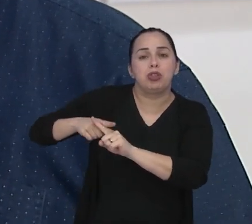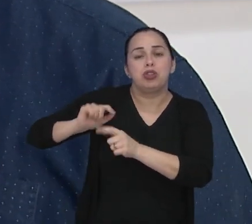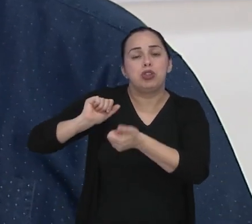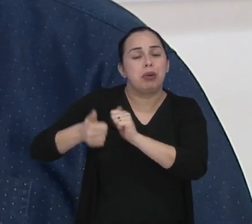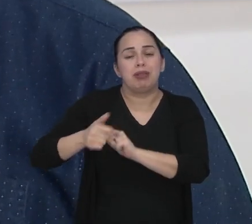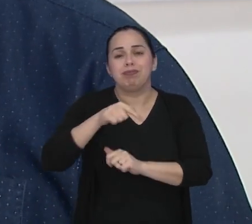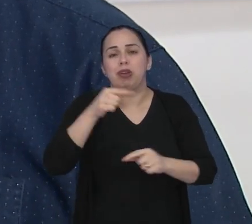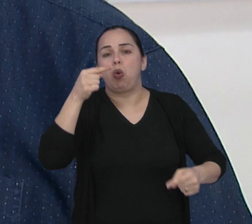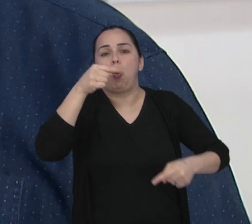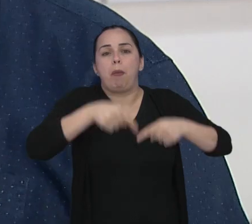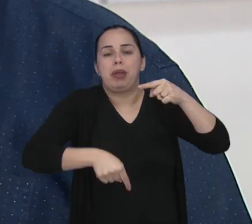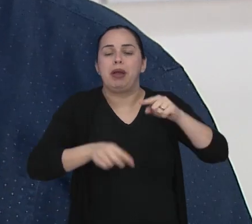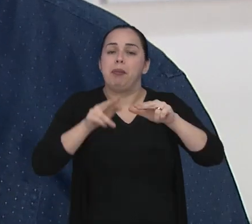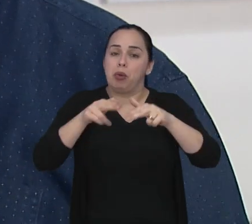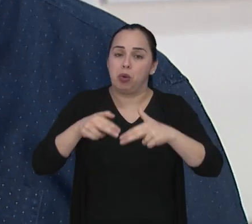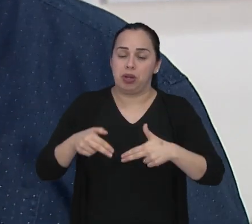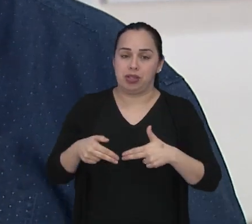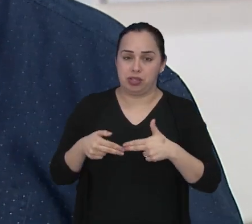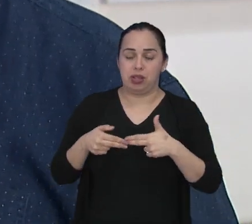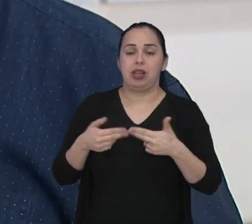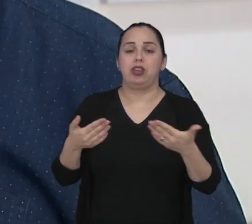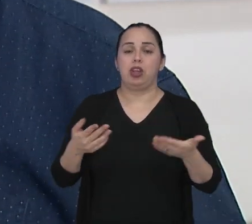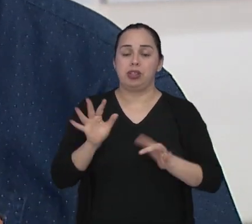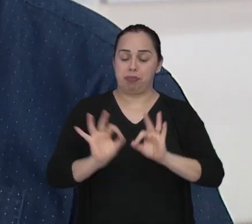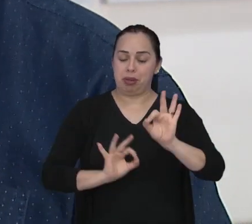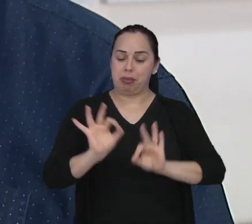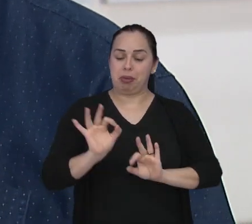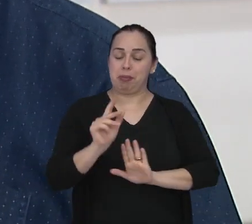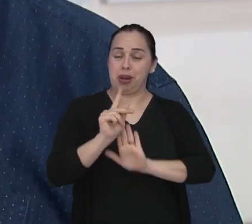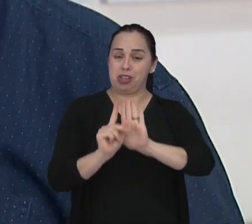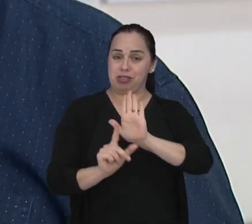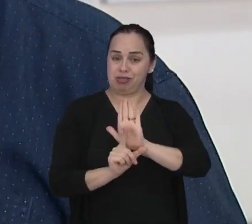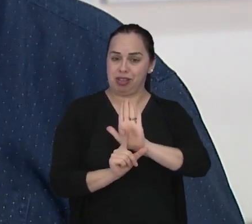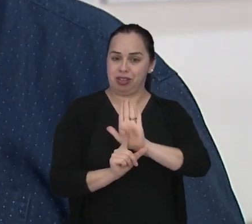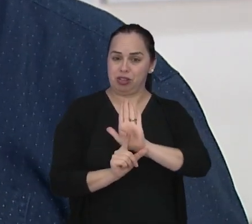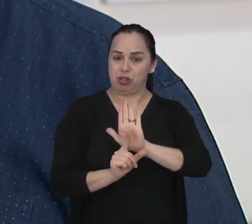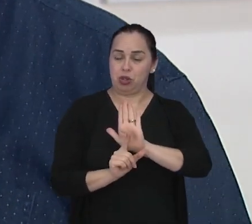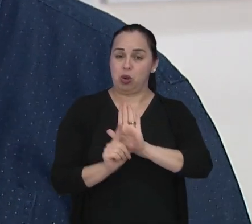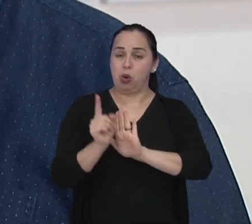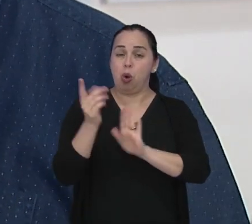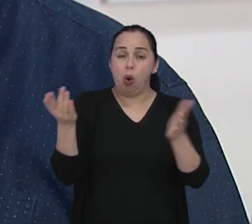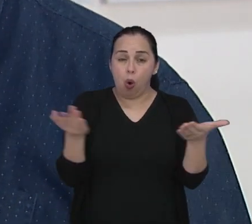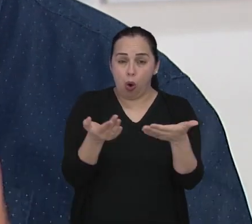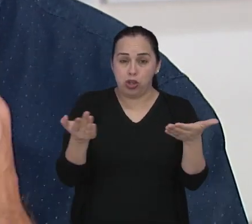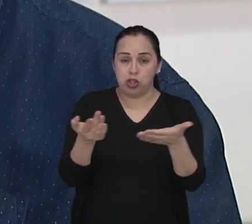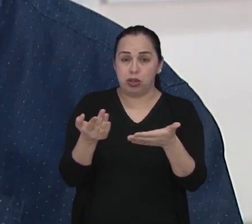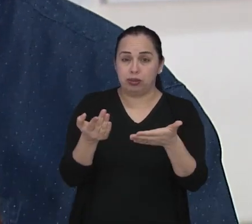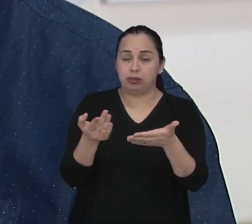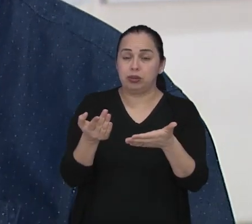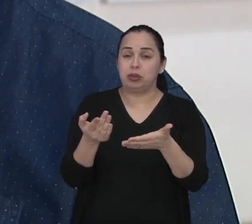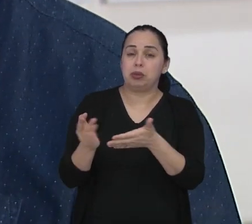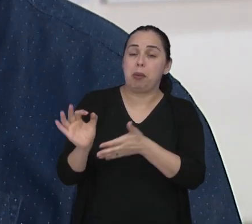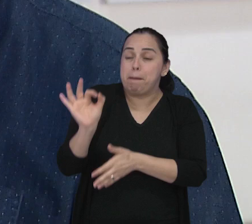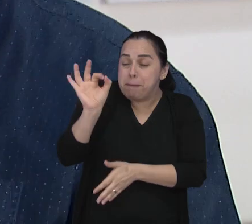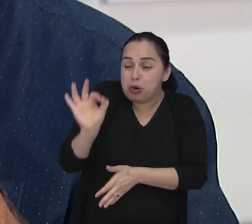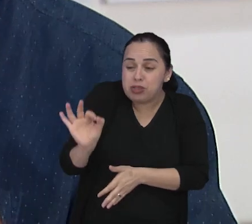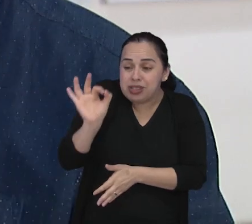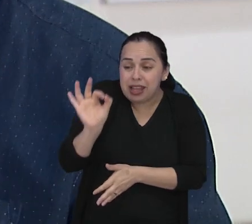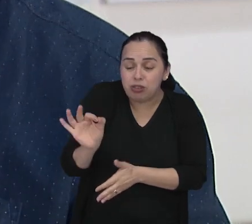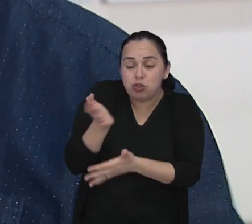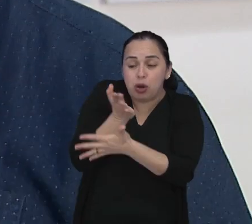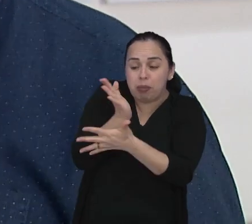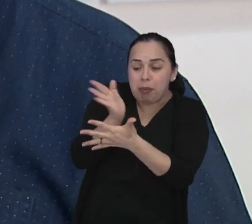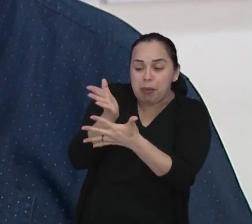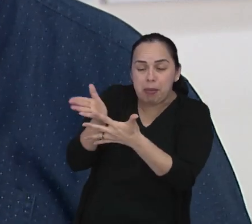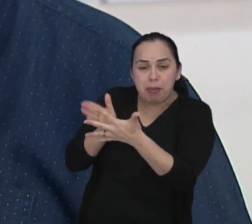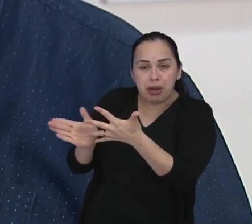a melhor para a prática dela. Então, o a gente fez? A gente colocou o projeto de lei que, hoje, uma porcentagem de